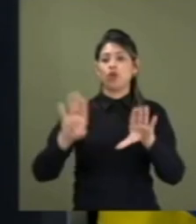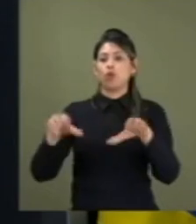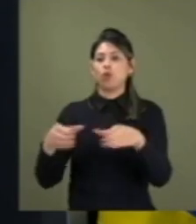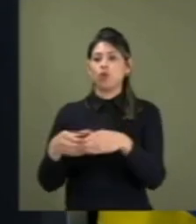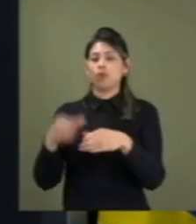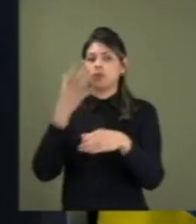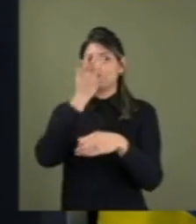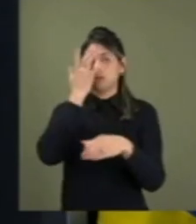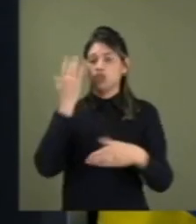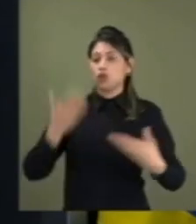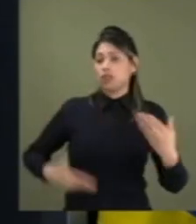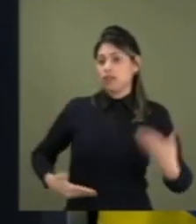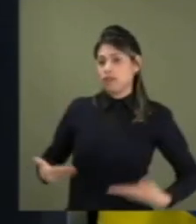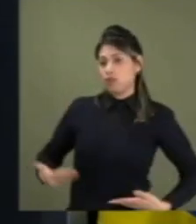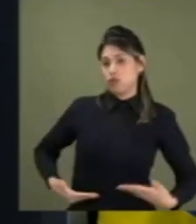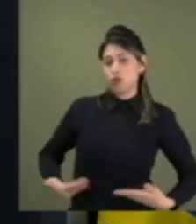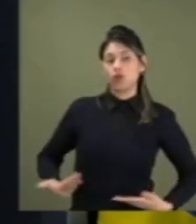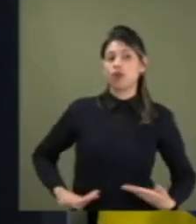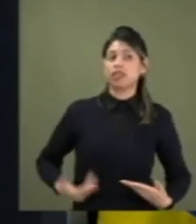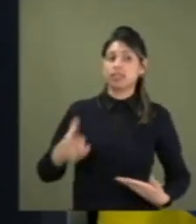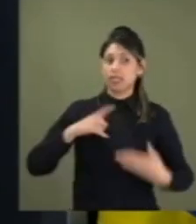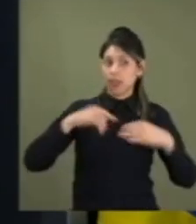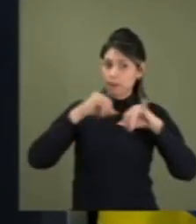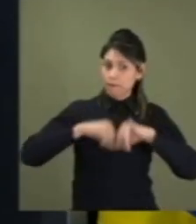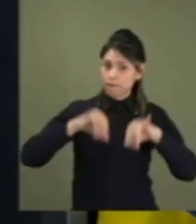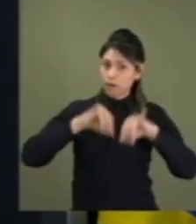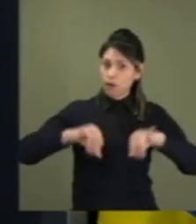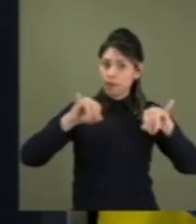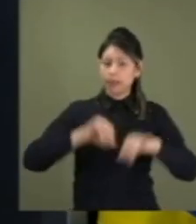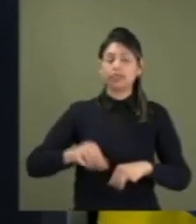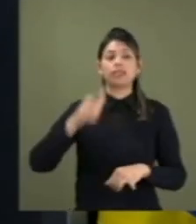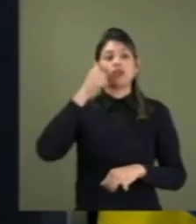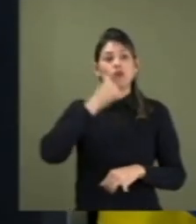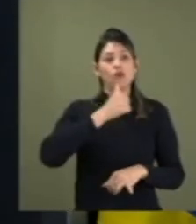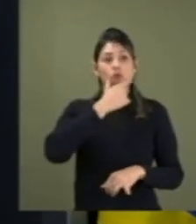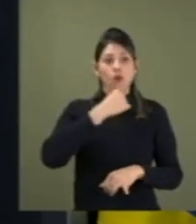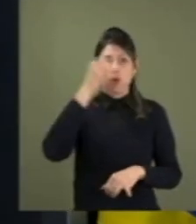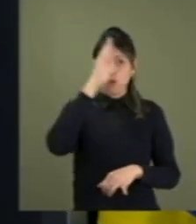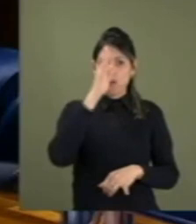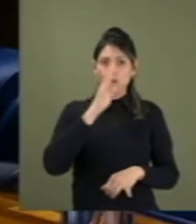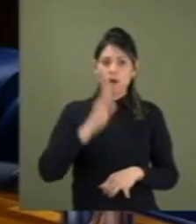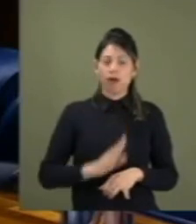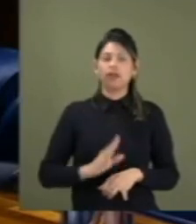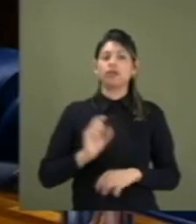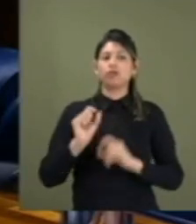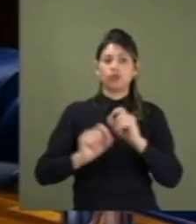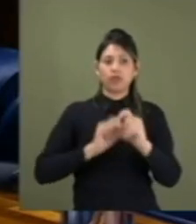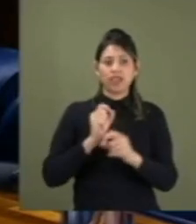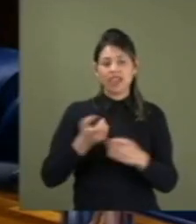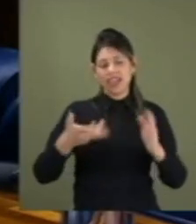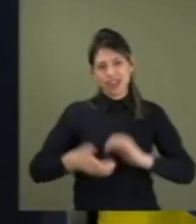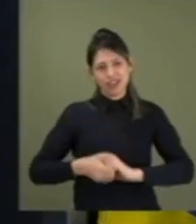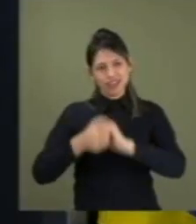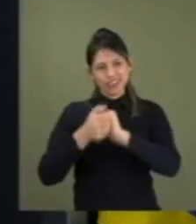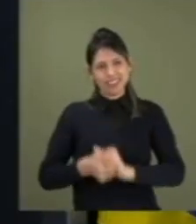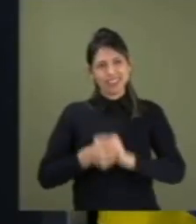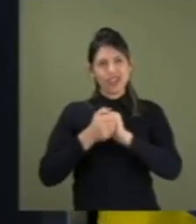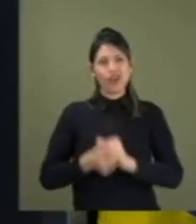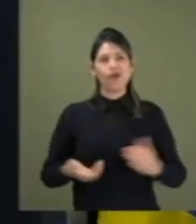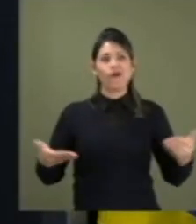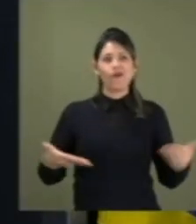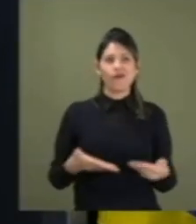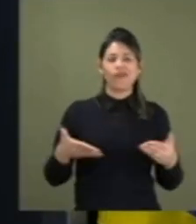brasileiros, para as brasileiras, que aliás, também saúdo aqui, que estão nos ouvindo nessa tarde de segunda